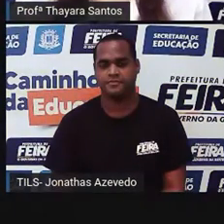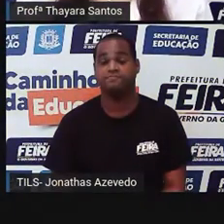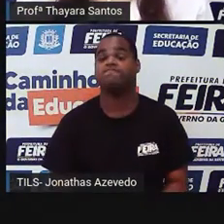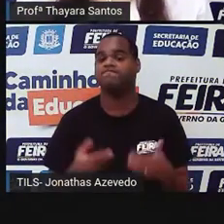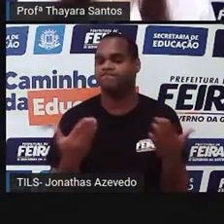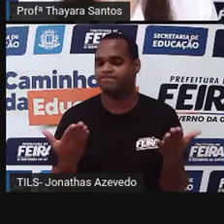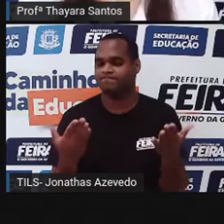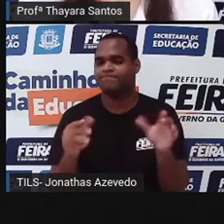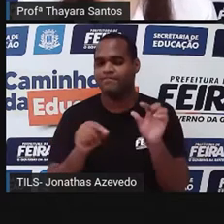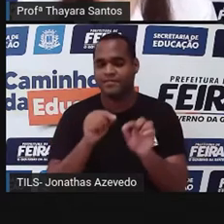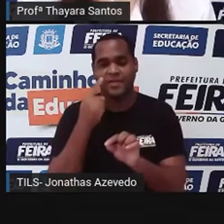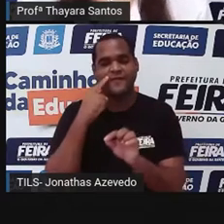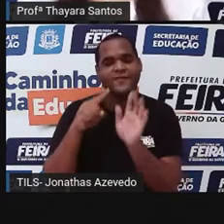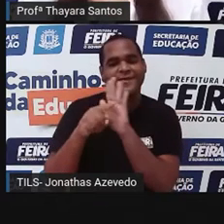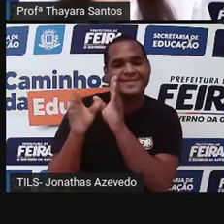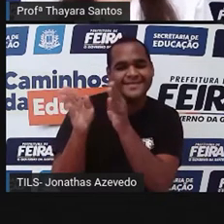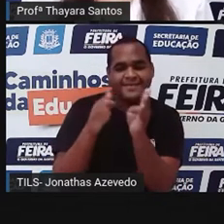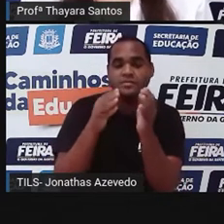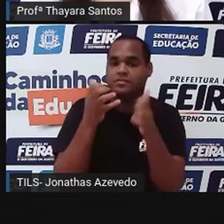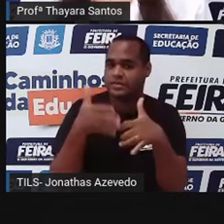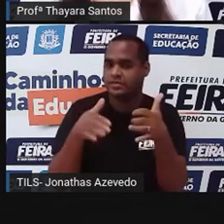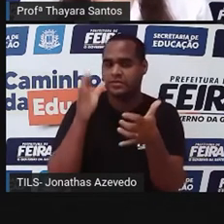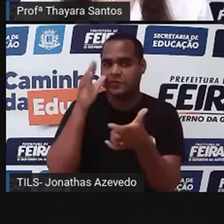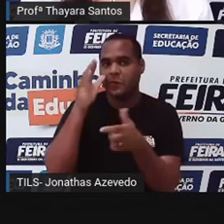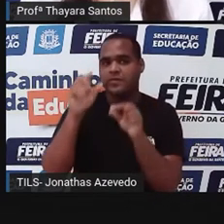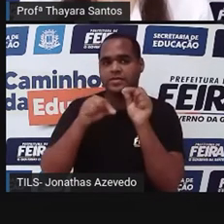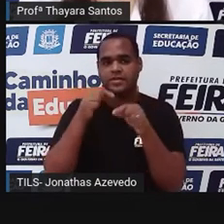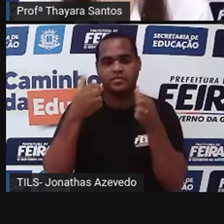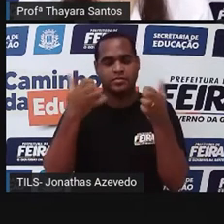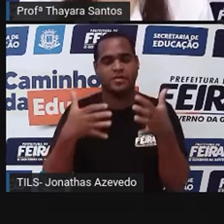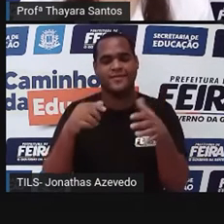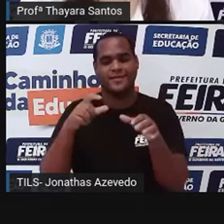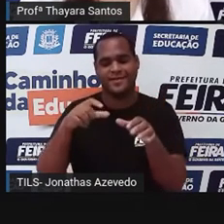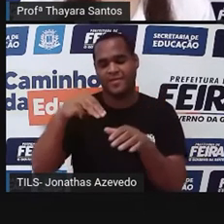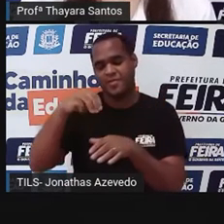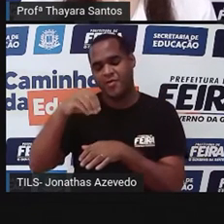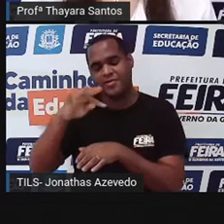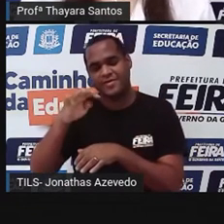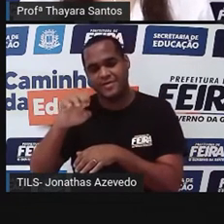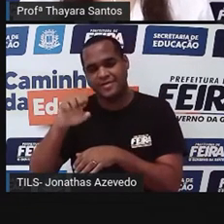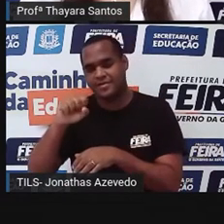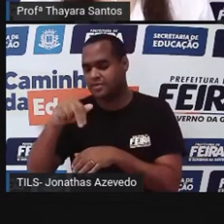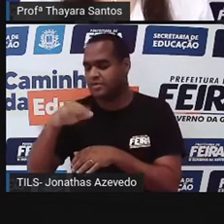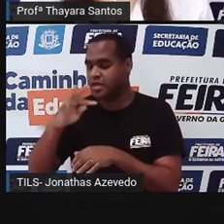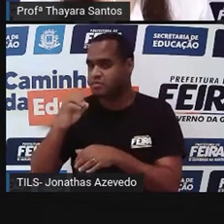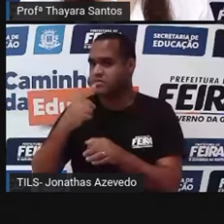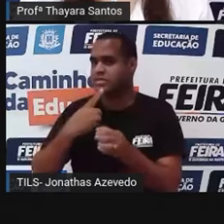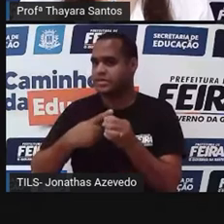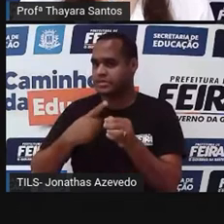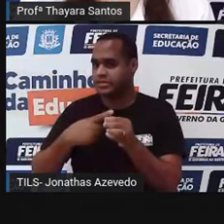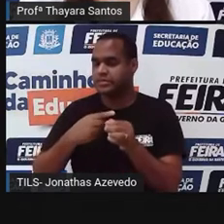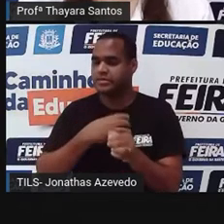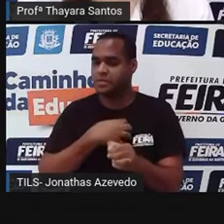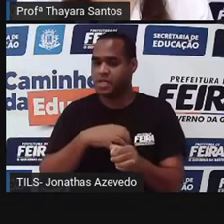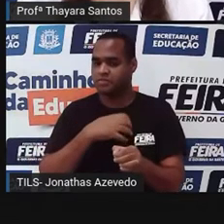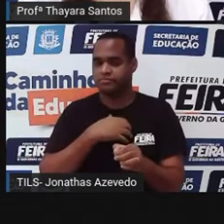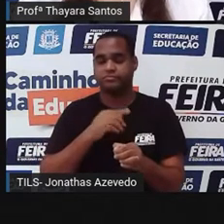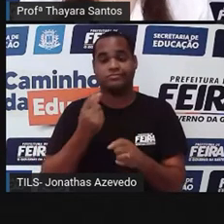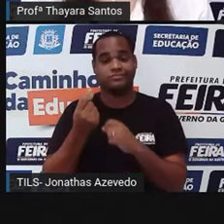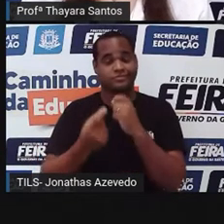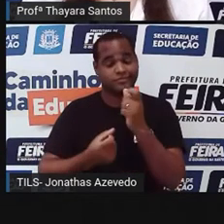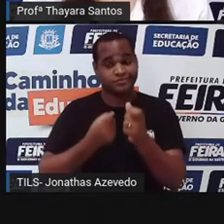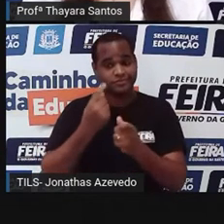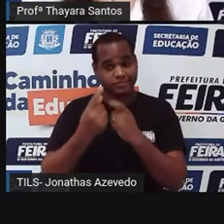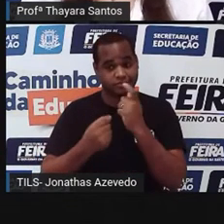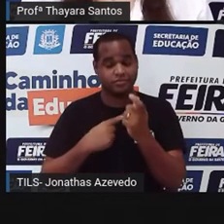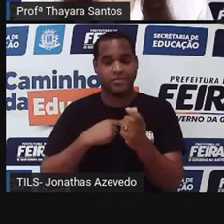Então, gente, a gente viu esse caso curioso que acontece aqui em Monte Santo, na Bahia. É um caso de uma doença genética que ela é rara, né?